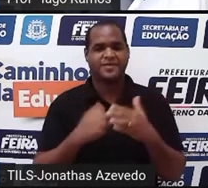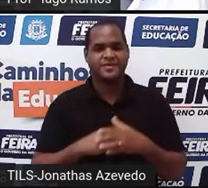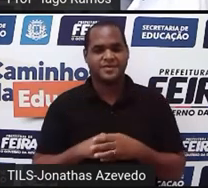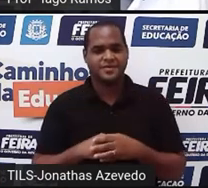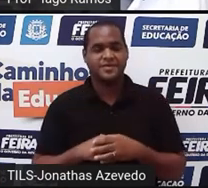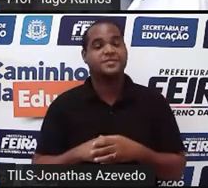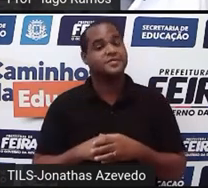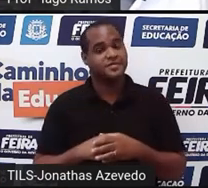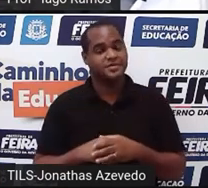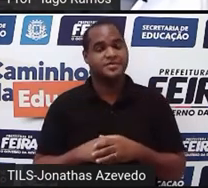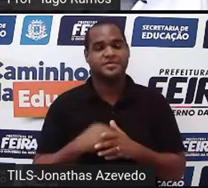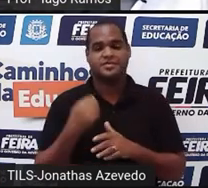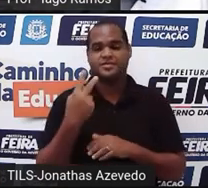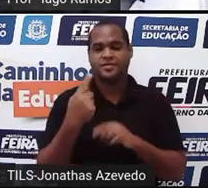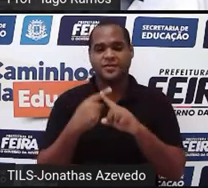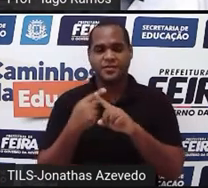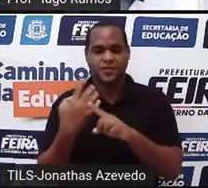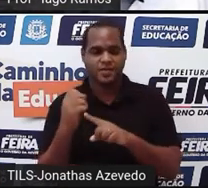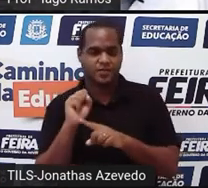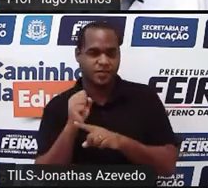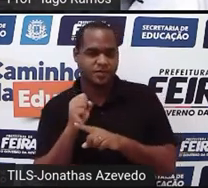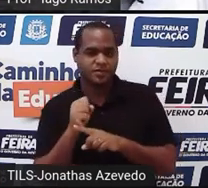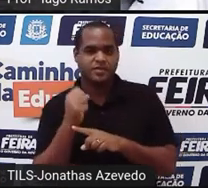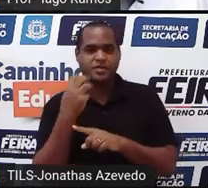2x vezes 4, 8x.